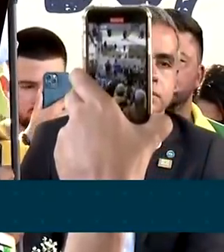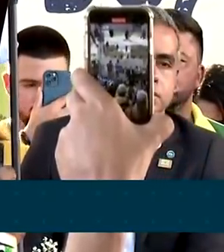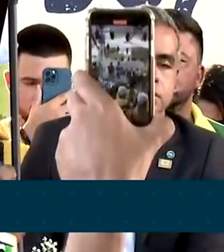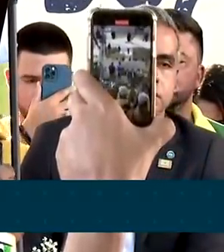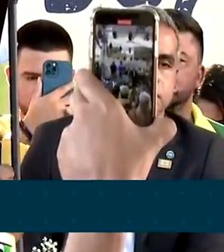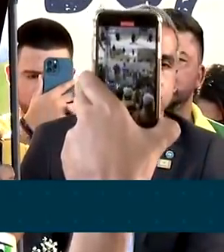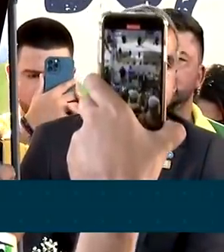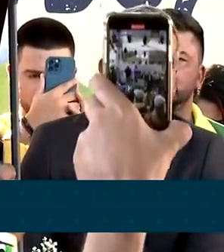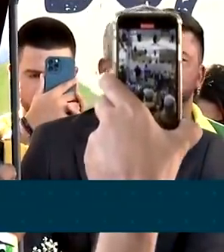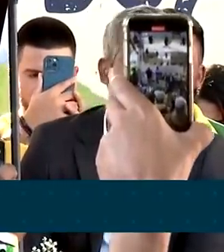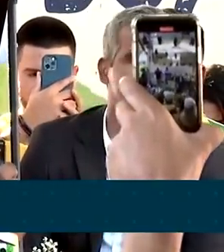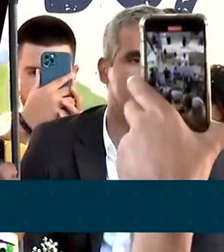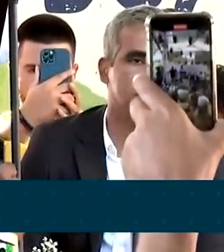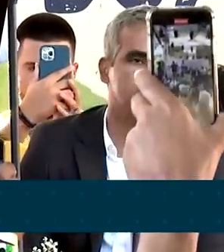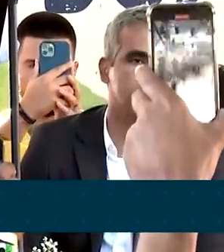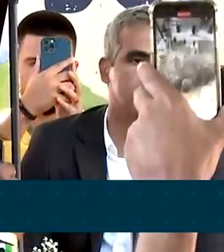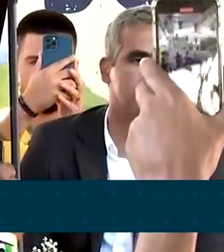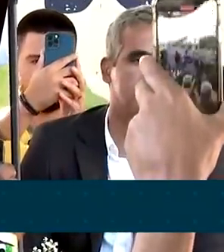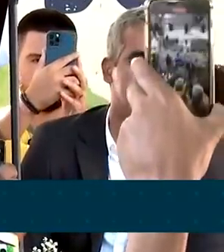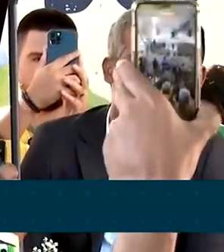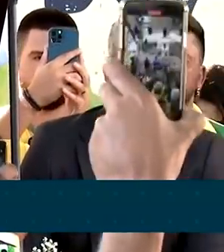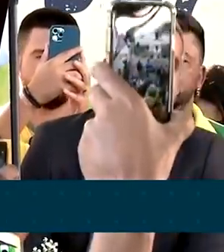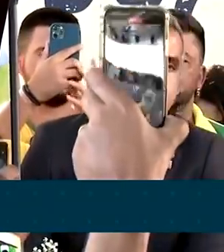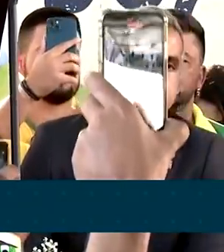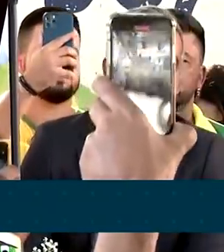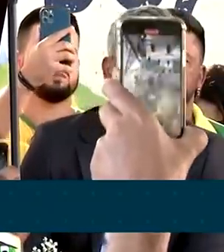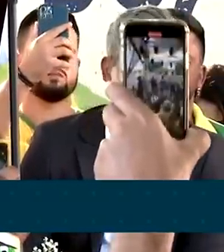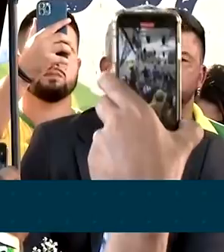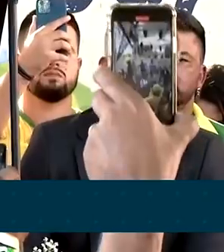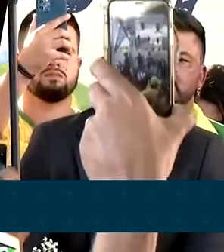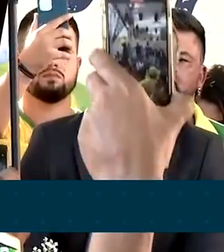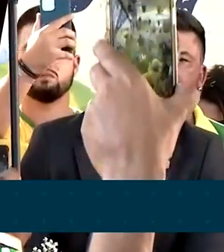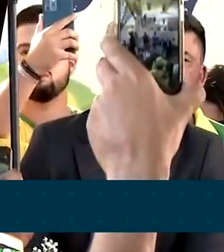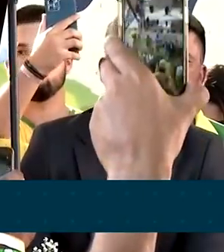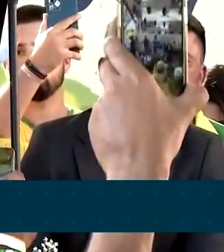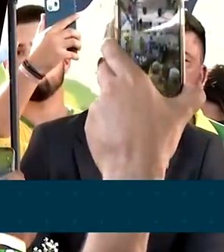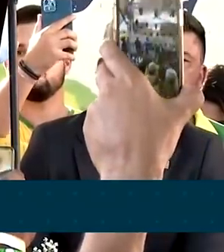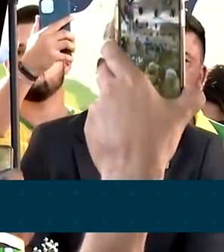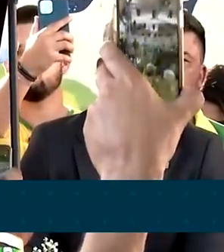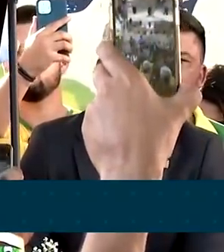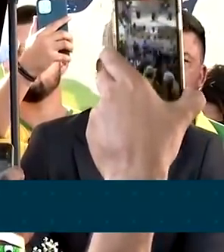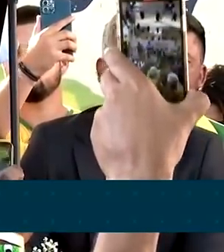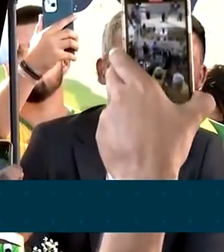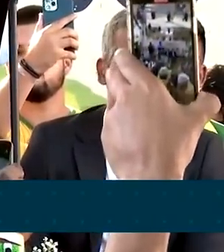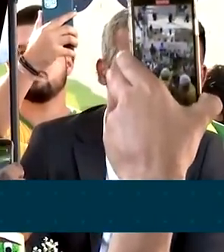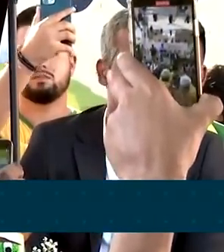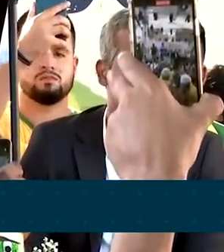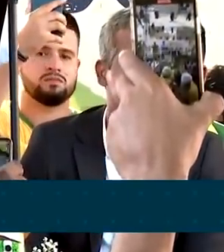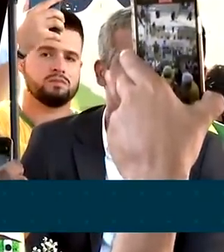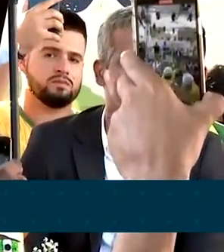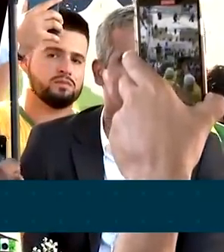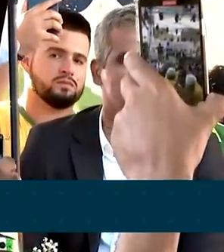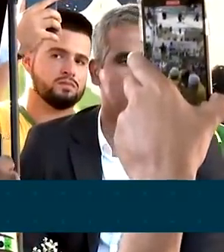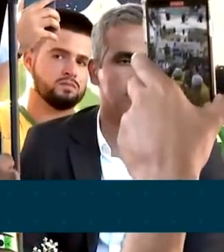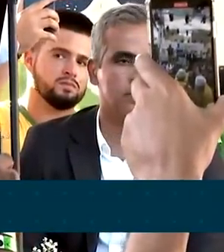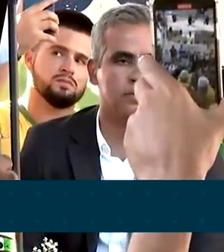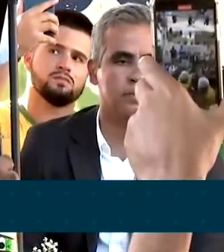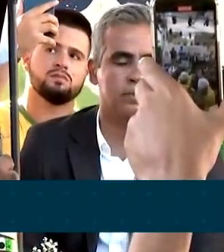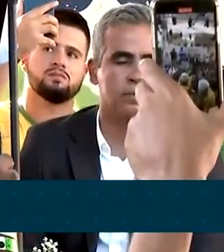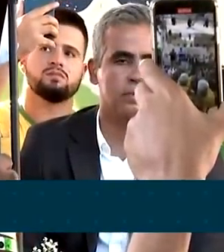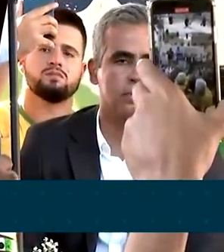pregaremos a divisão entre nós, entre cor de pele, entre opções, entre regiões,